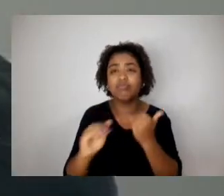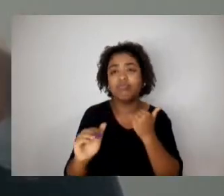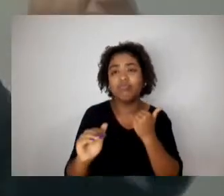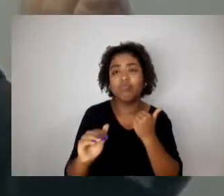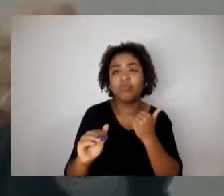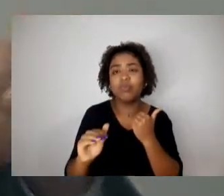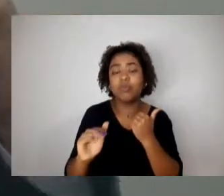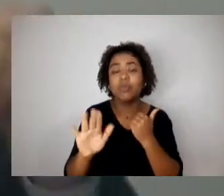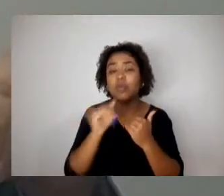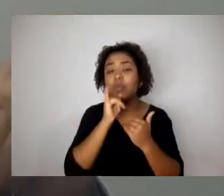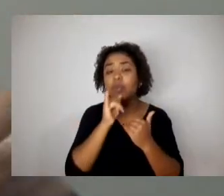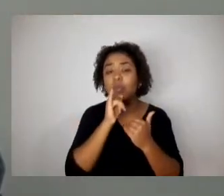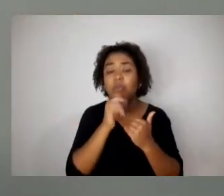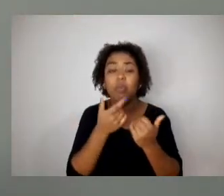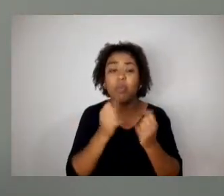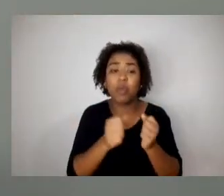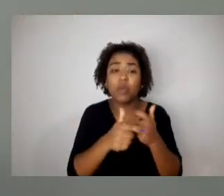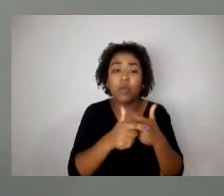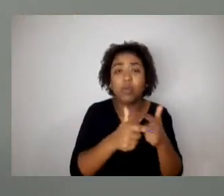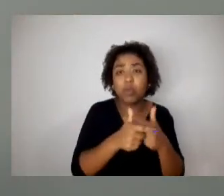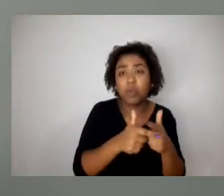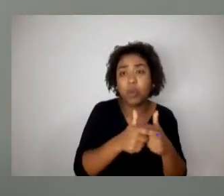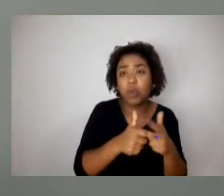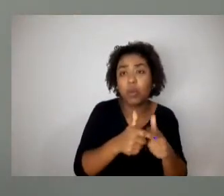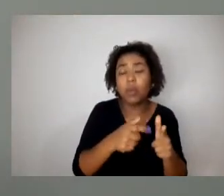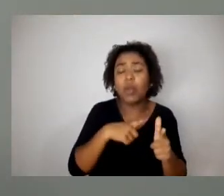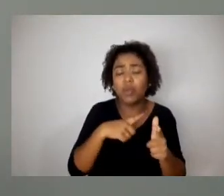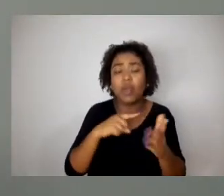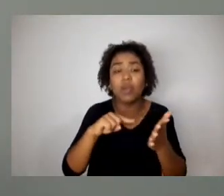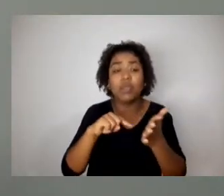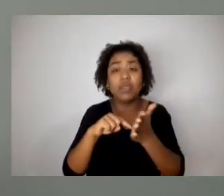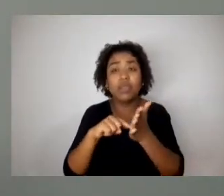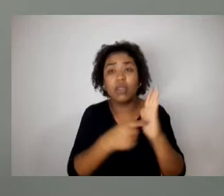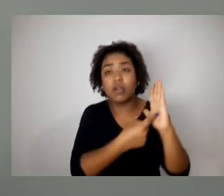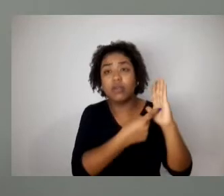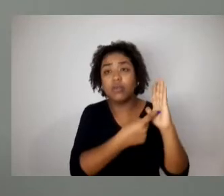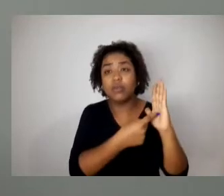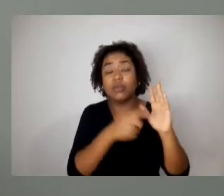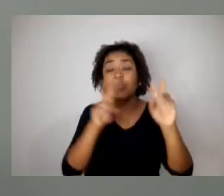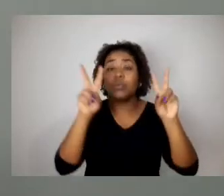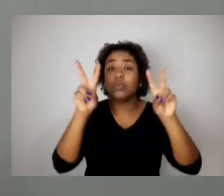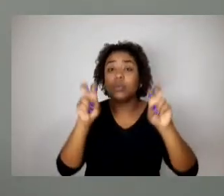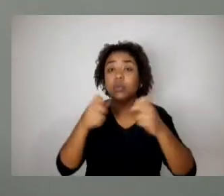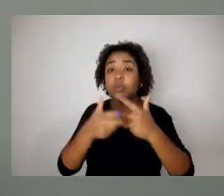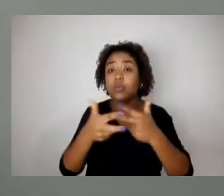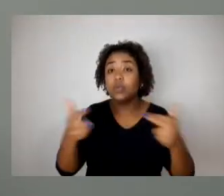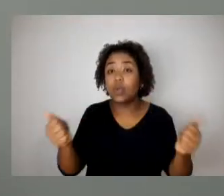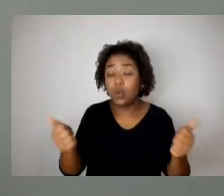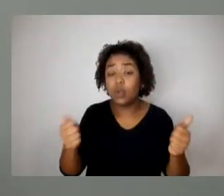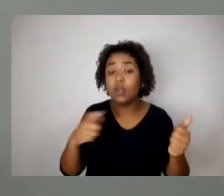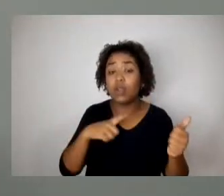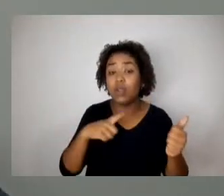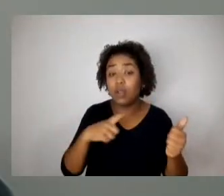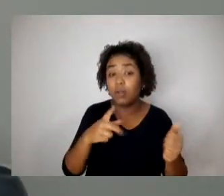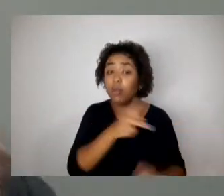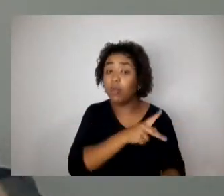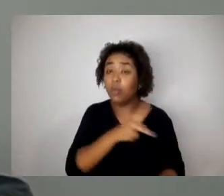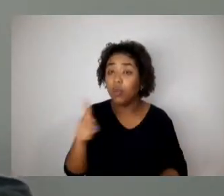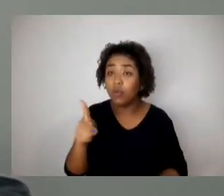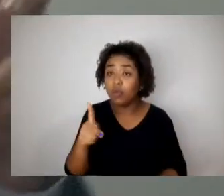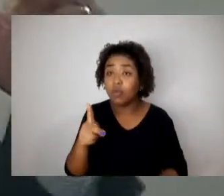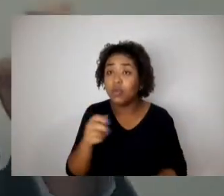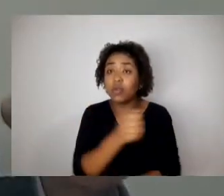eu tenho inúmeras denúncias de coisas que são colocadas para professores e para alunos em provas e que